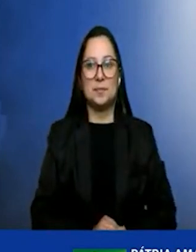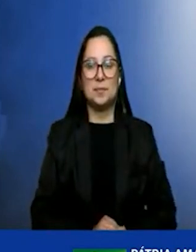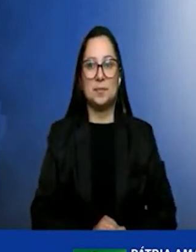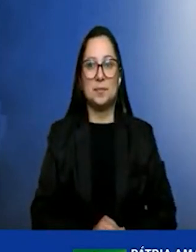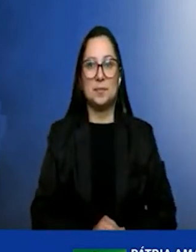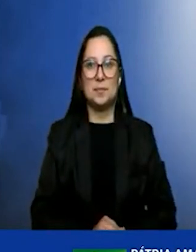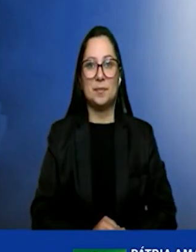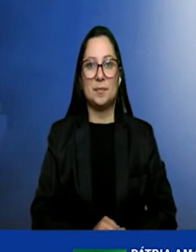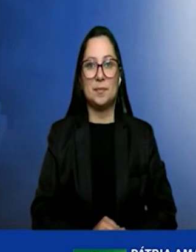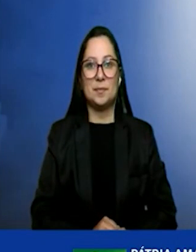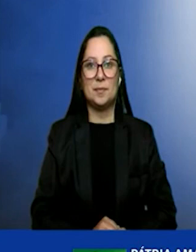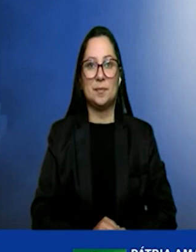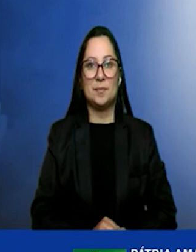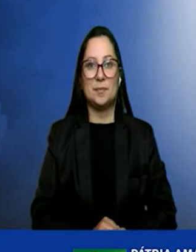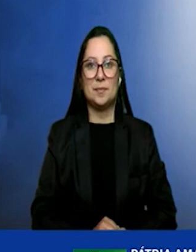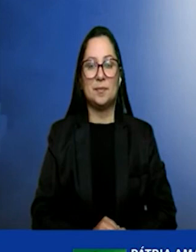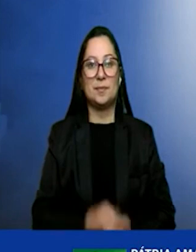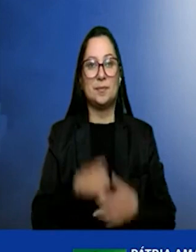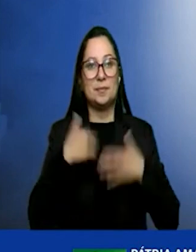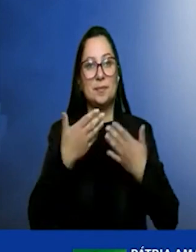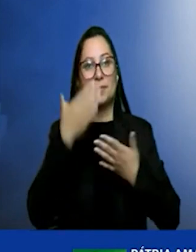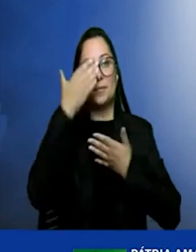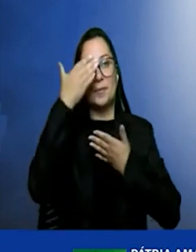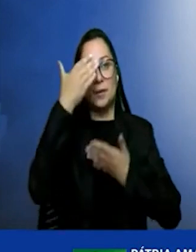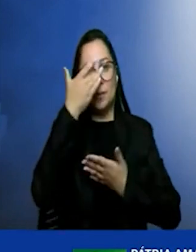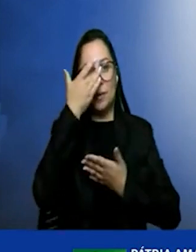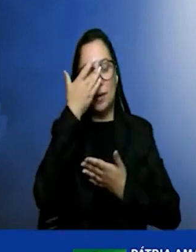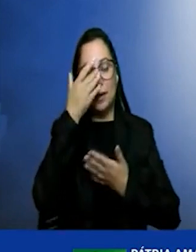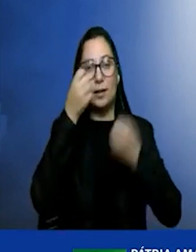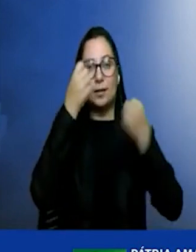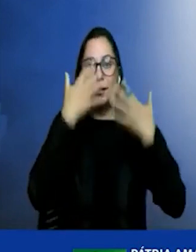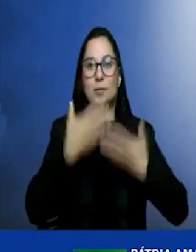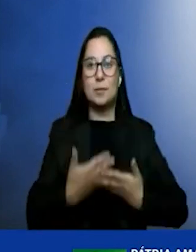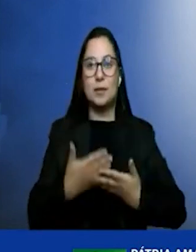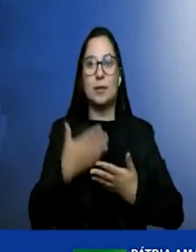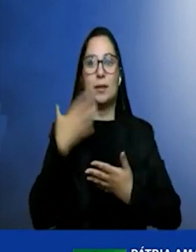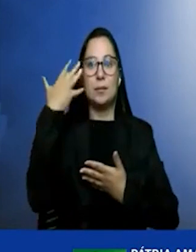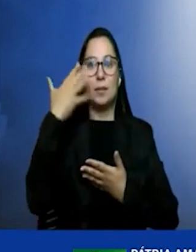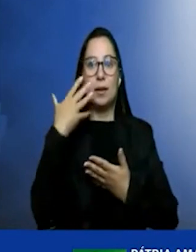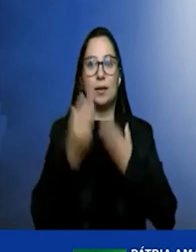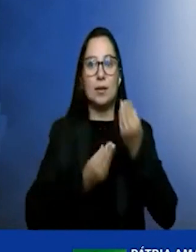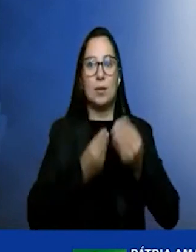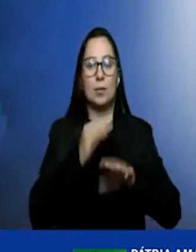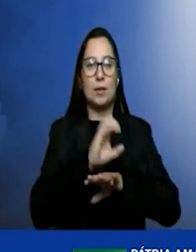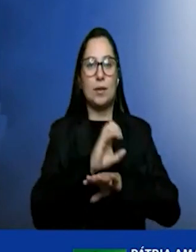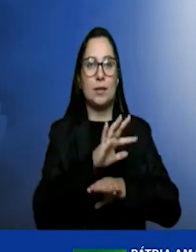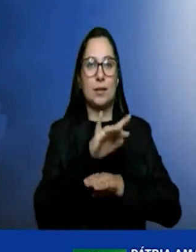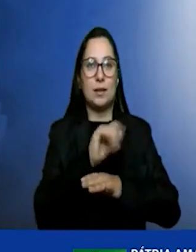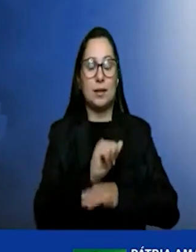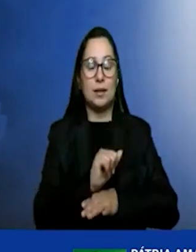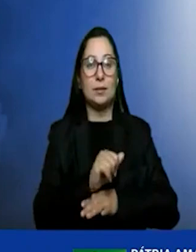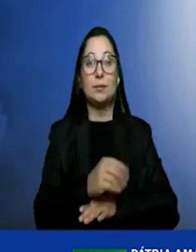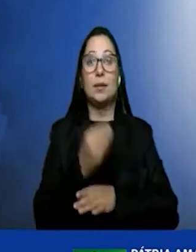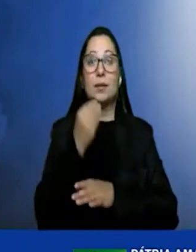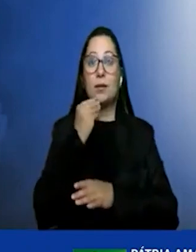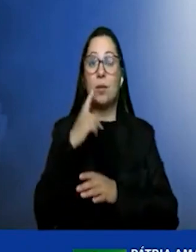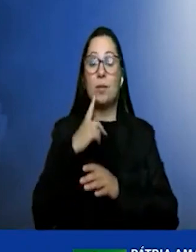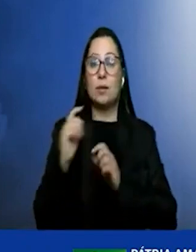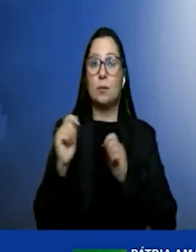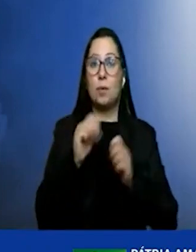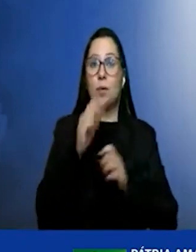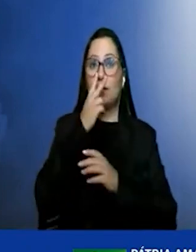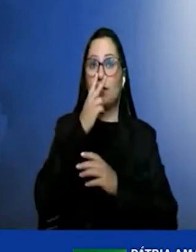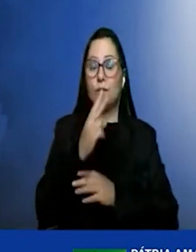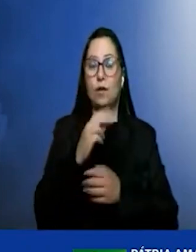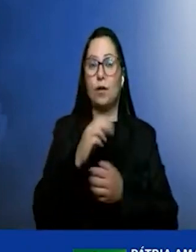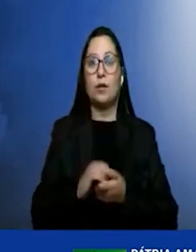amigo Jorandir obrigado pela exposição do Ceará é óbvio que pelo grande potencial que existe o